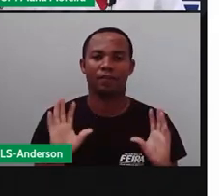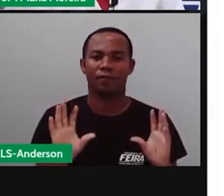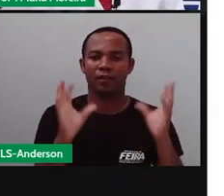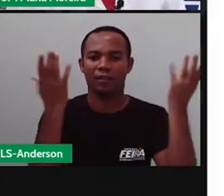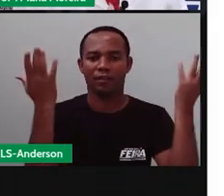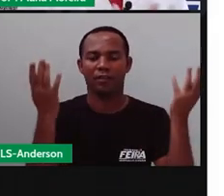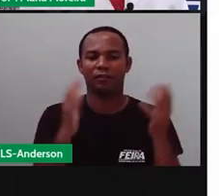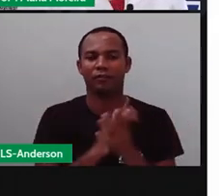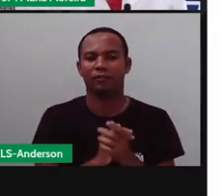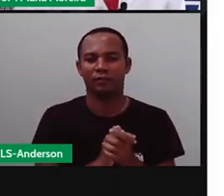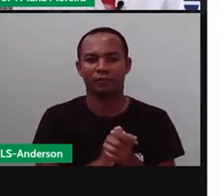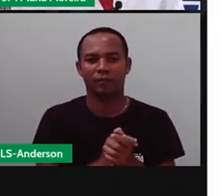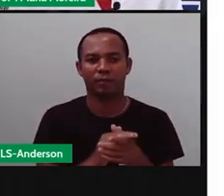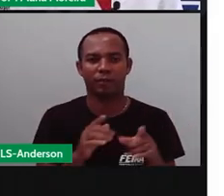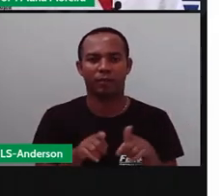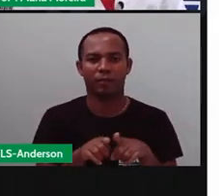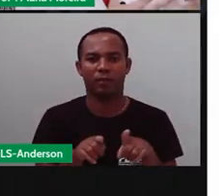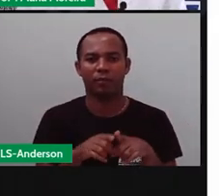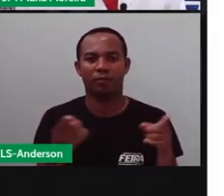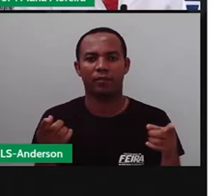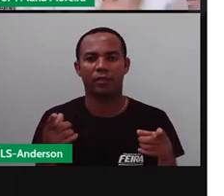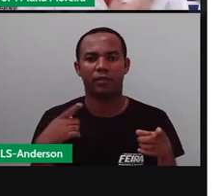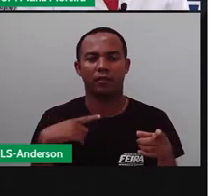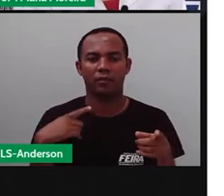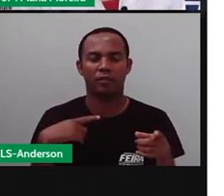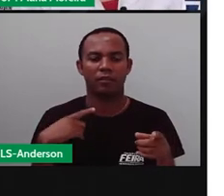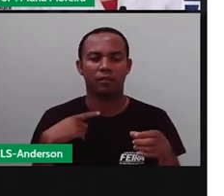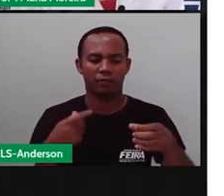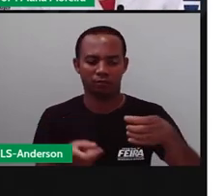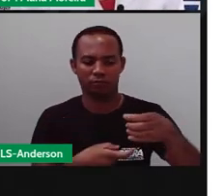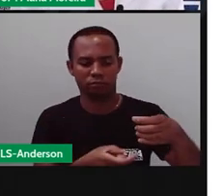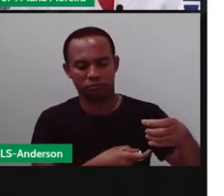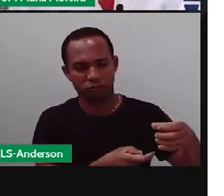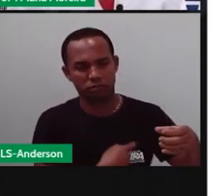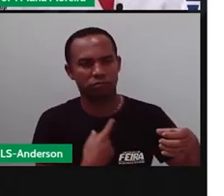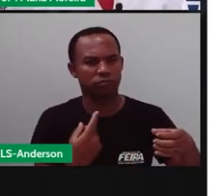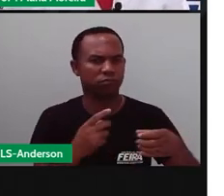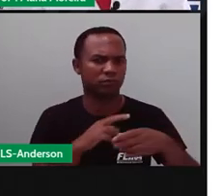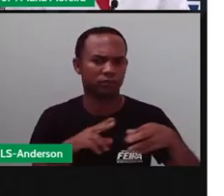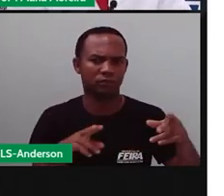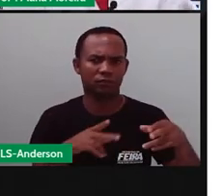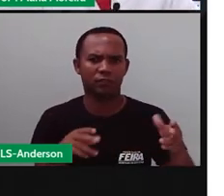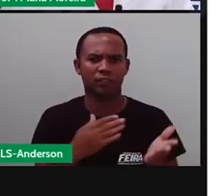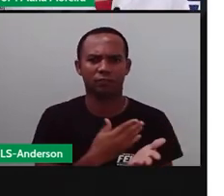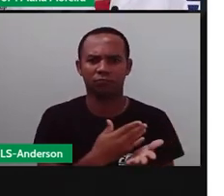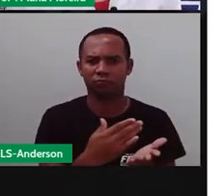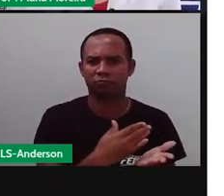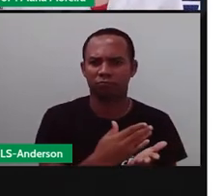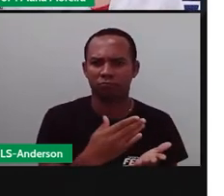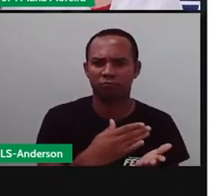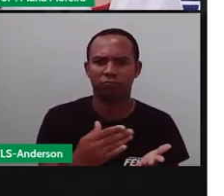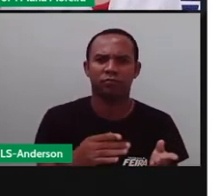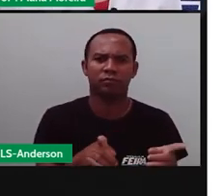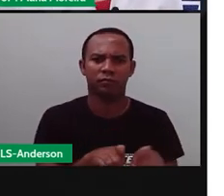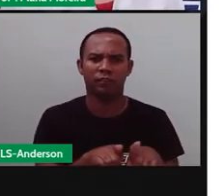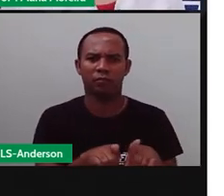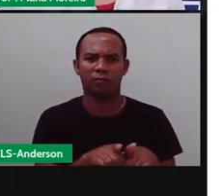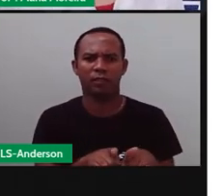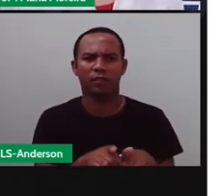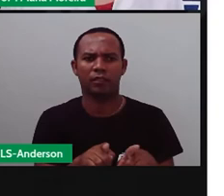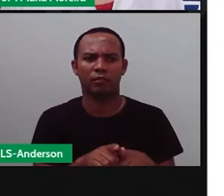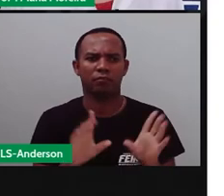né? Se comemorava a festa do milho, se tinha a festa da colheita, a festa do milho nas escolas. Então isso aí começa também a ser o quê?